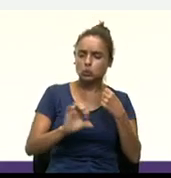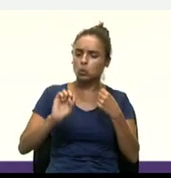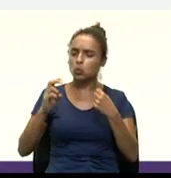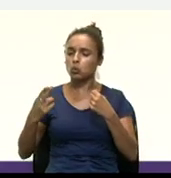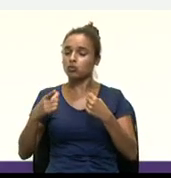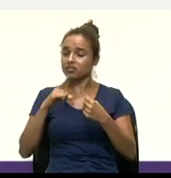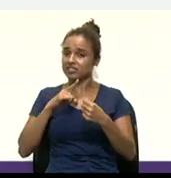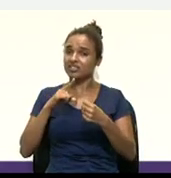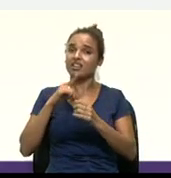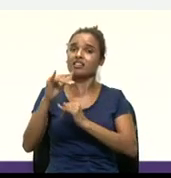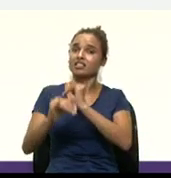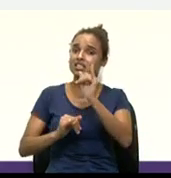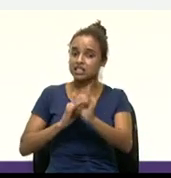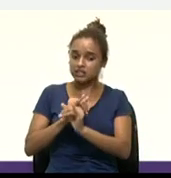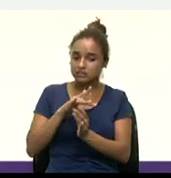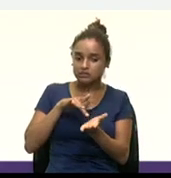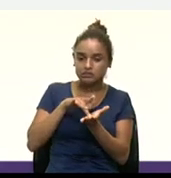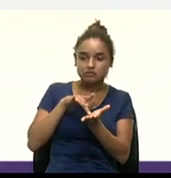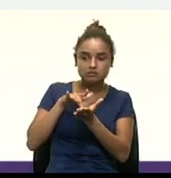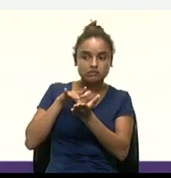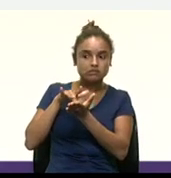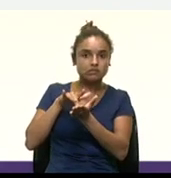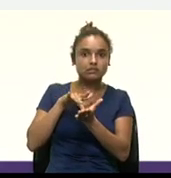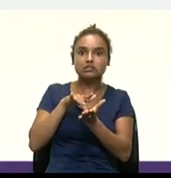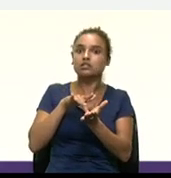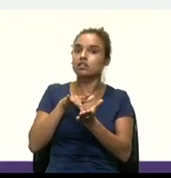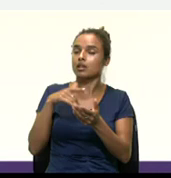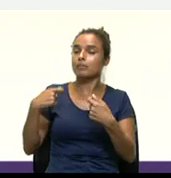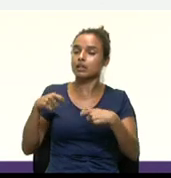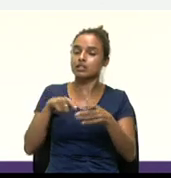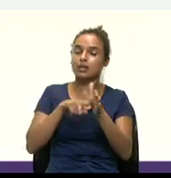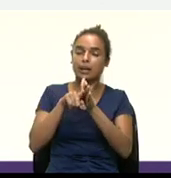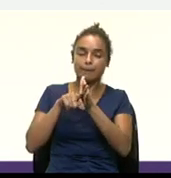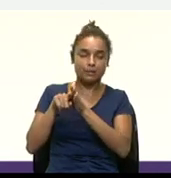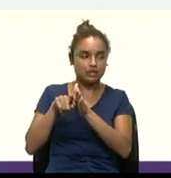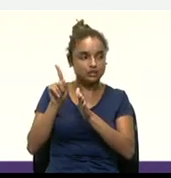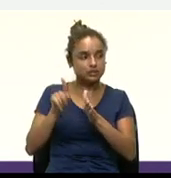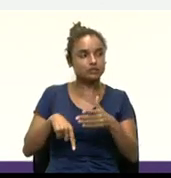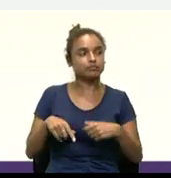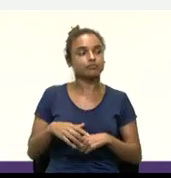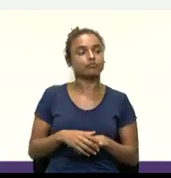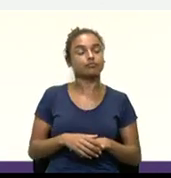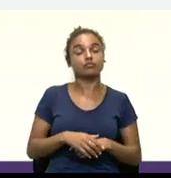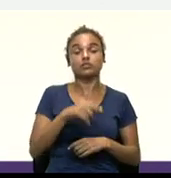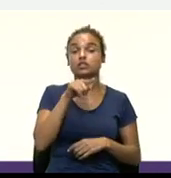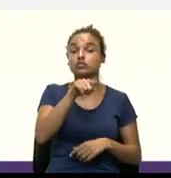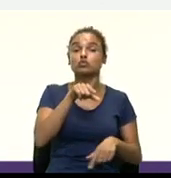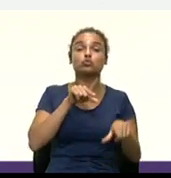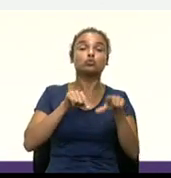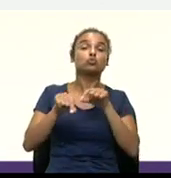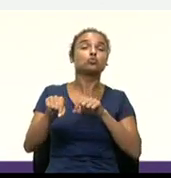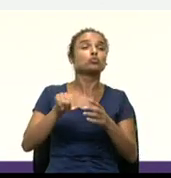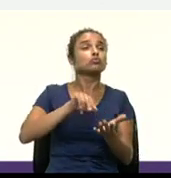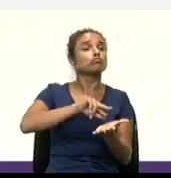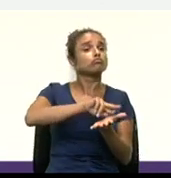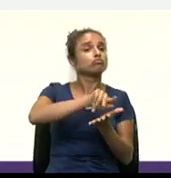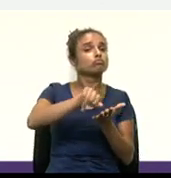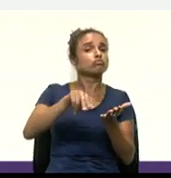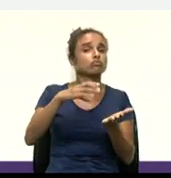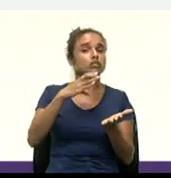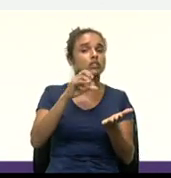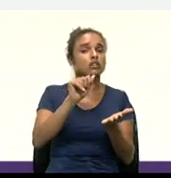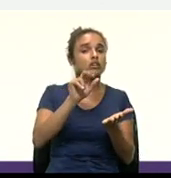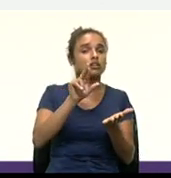por diante. Posso pesquisar tudo isso? Então, escolho qual carteira escolher, faço meu